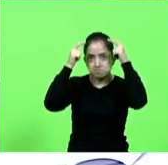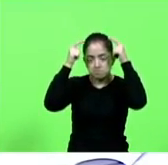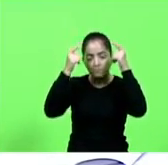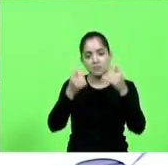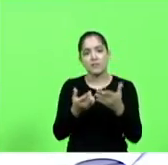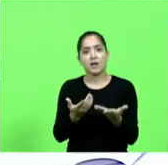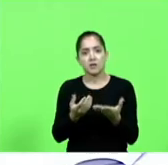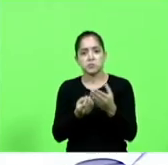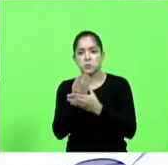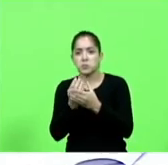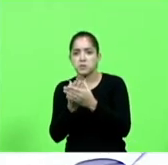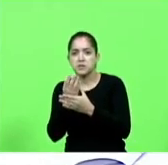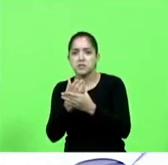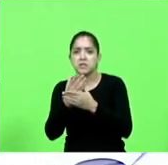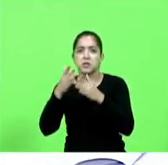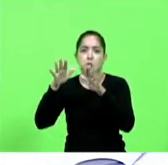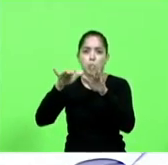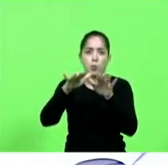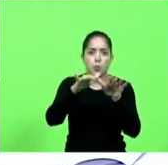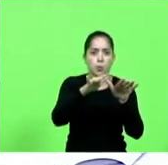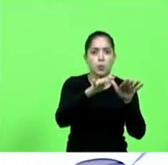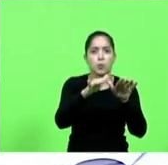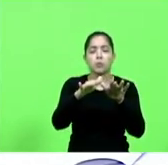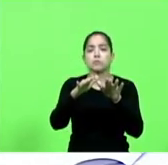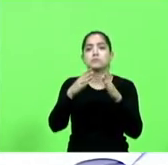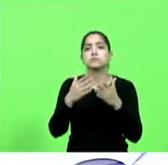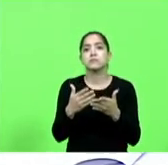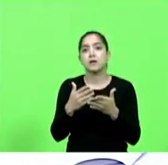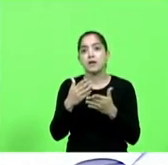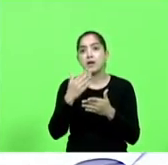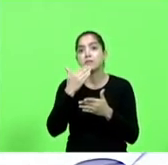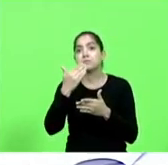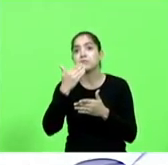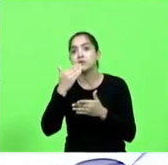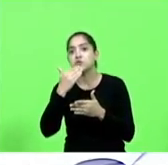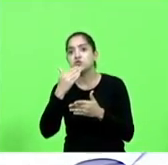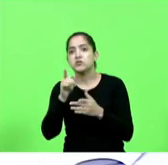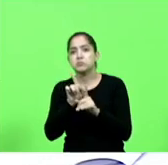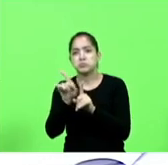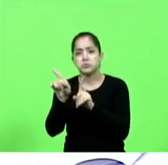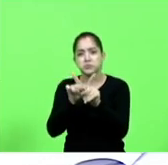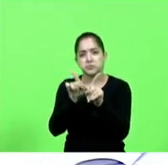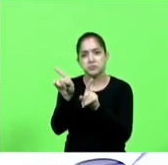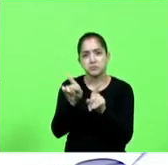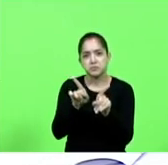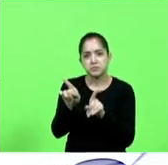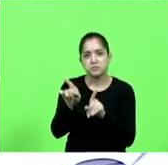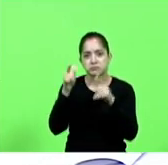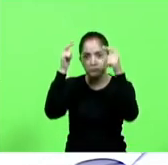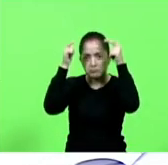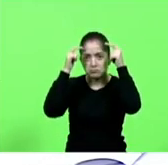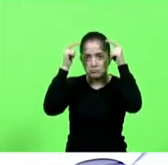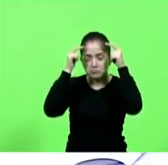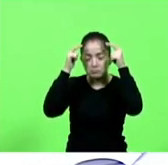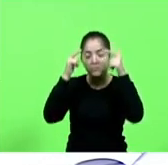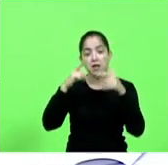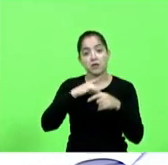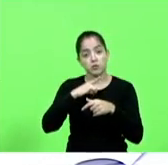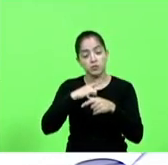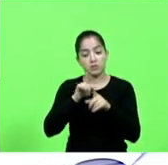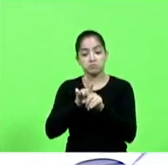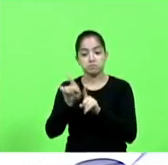pássaros, venha que se alimentam, aí pediram para um espinheiro, reina sobre nós espinheiro, aí ele disse, olha, eu tenho meus espinhos,